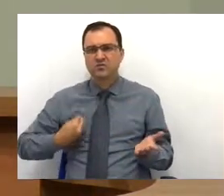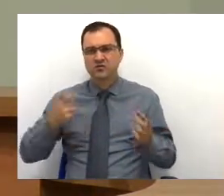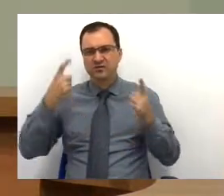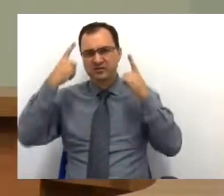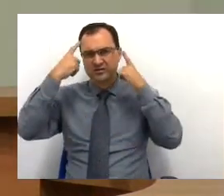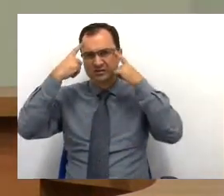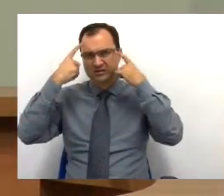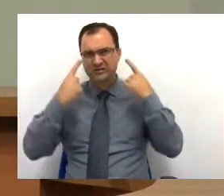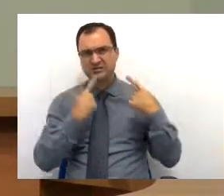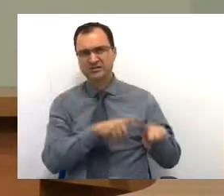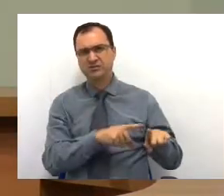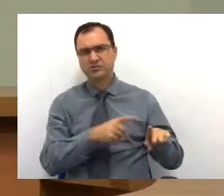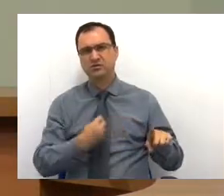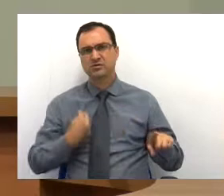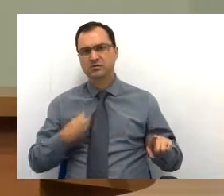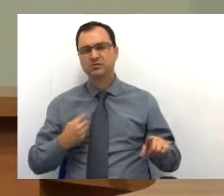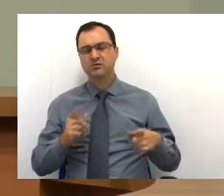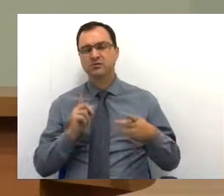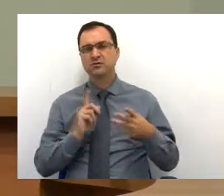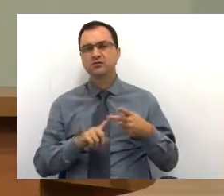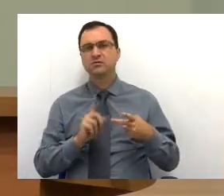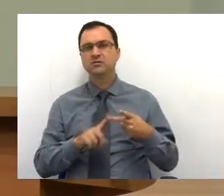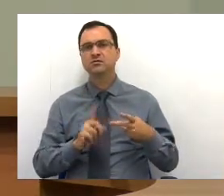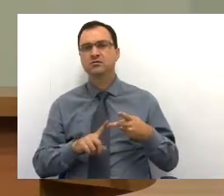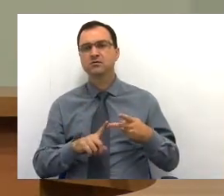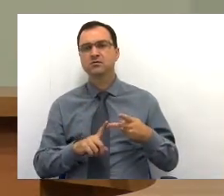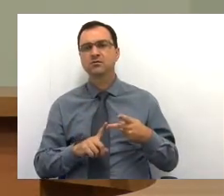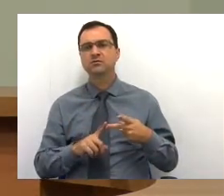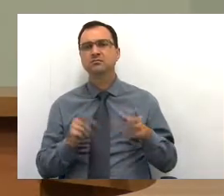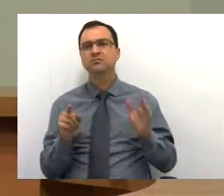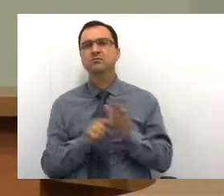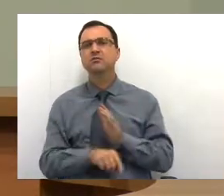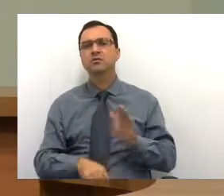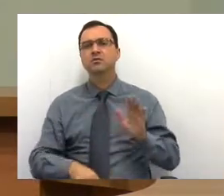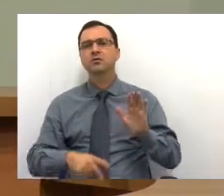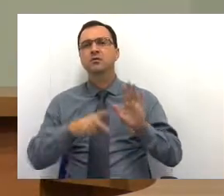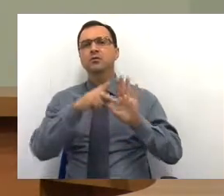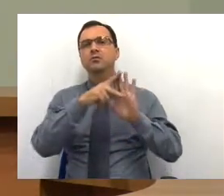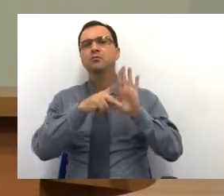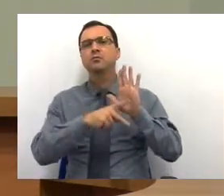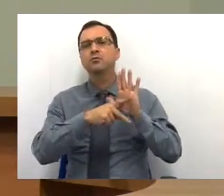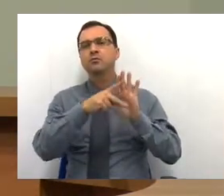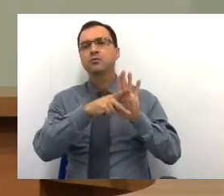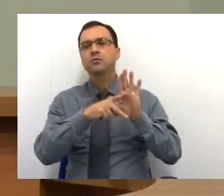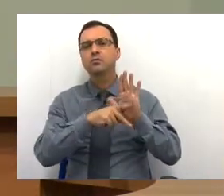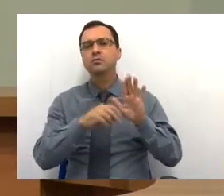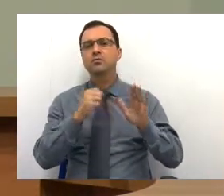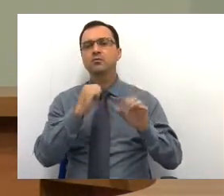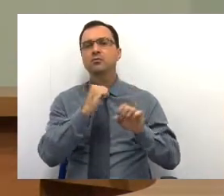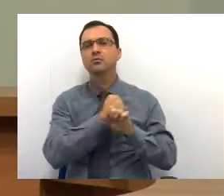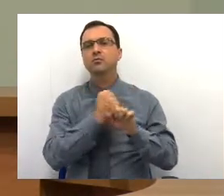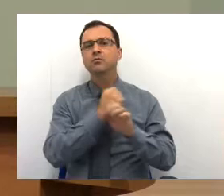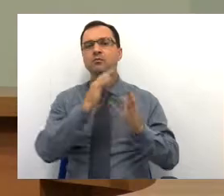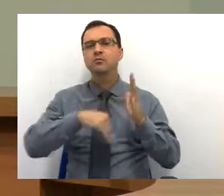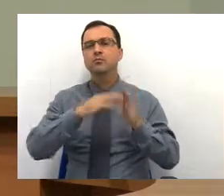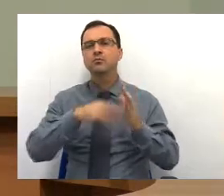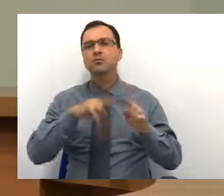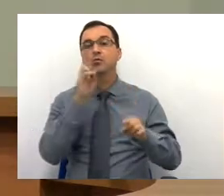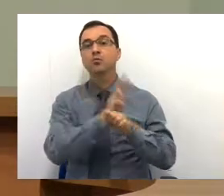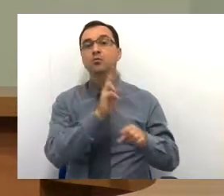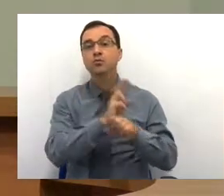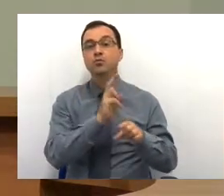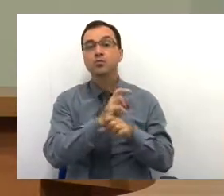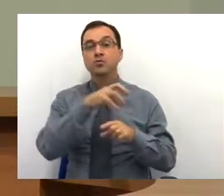Em segundo lugar, eu queria saber o programa de manutenção do Centro de Controle de Sonos